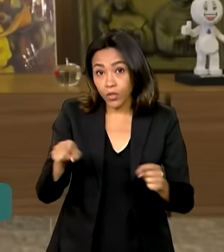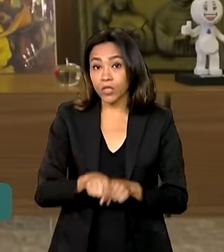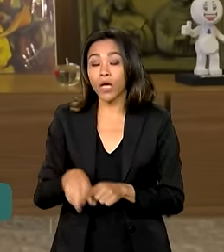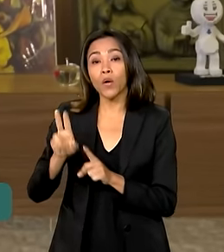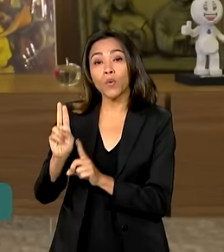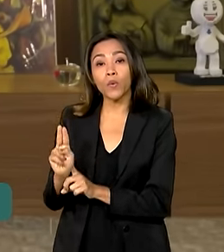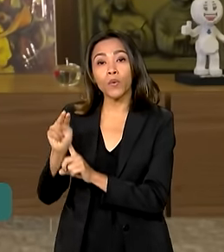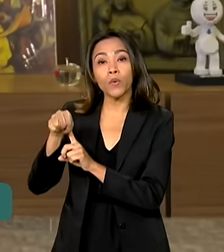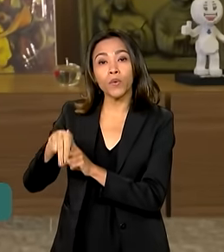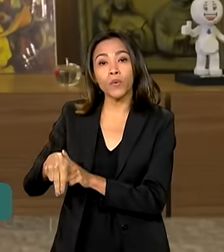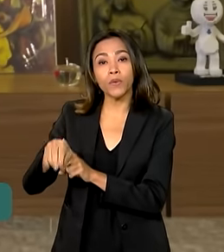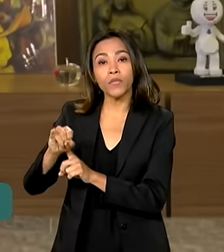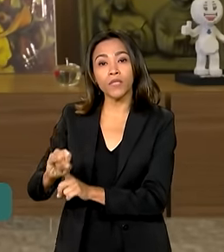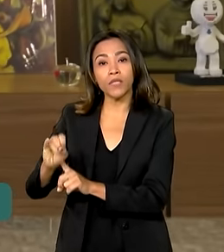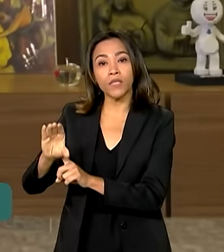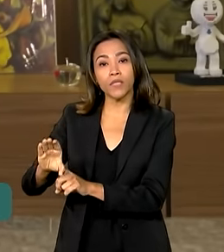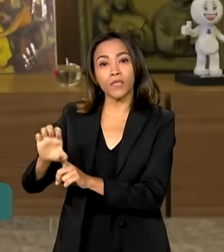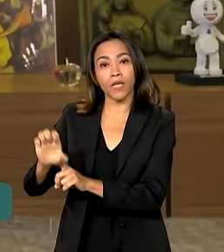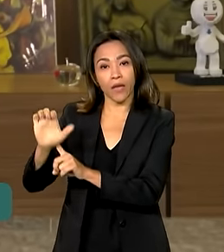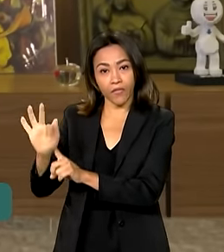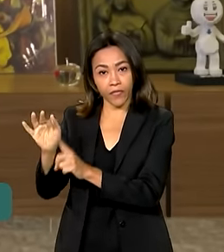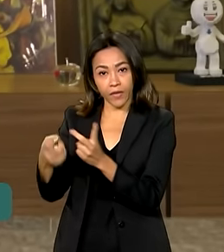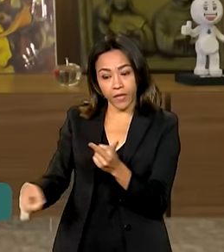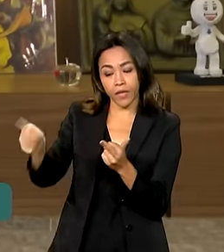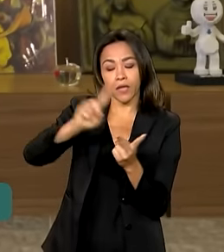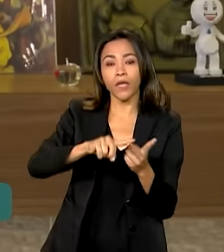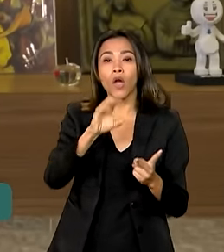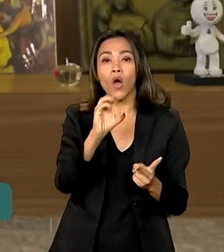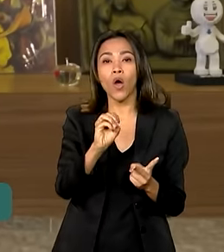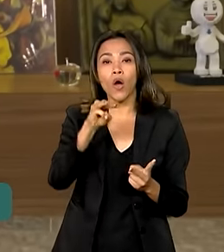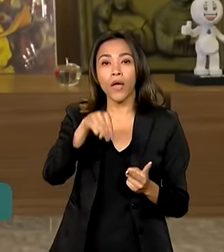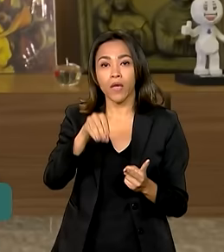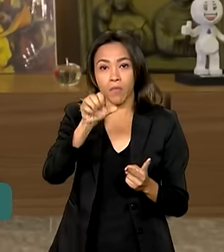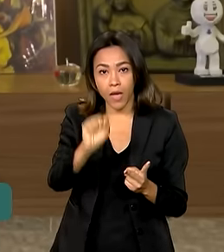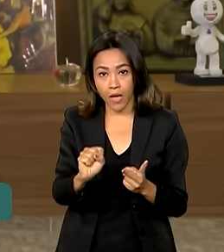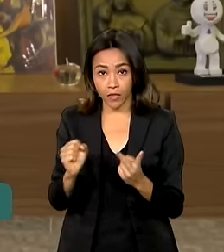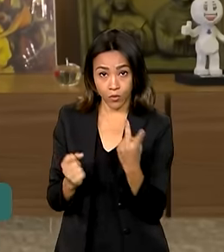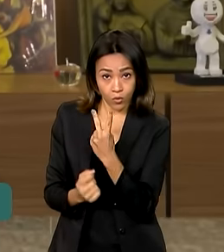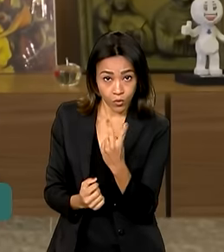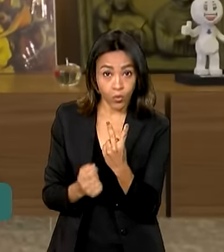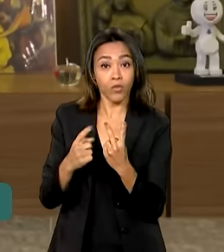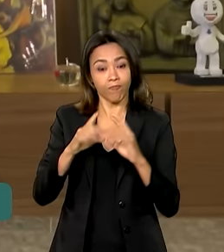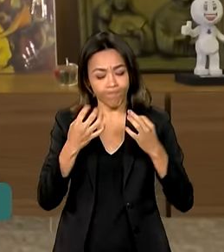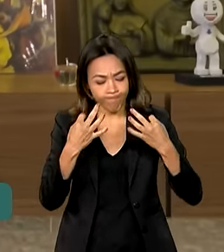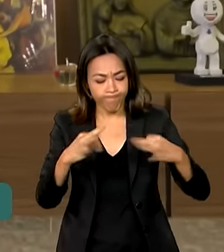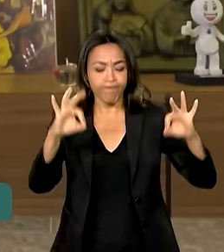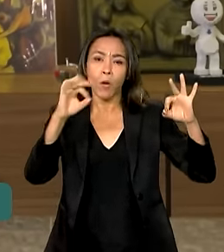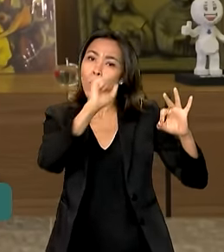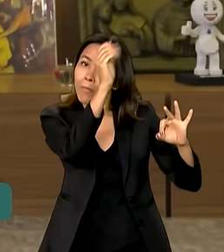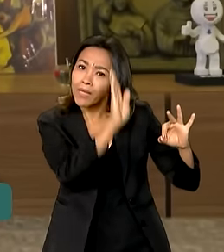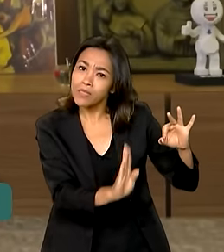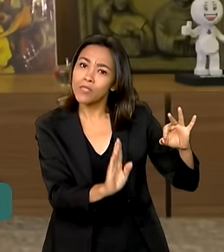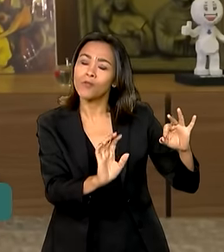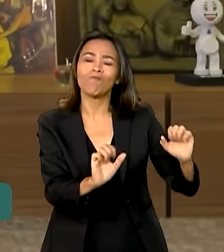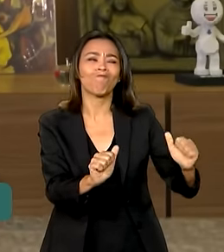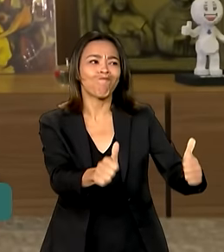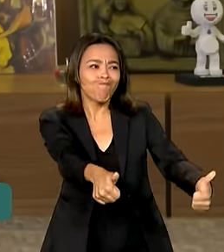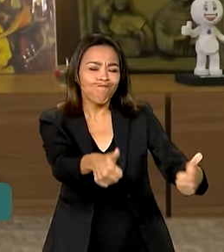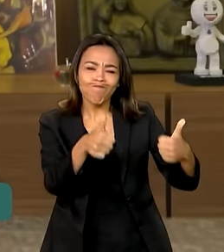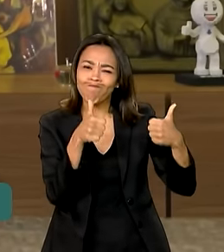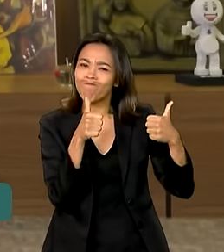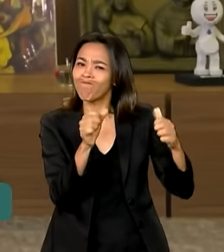e da Organização Mundial da Saúde, confirmamos que o Brasil se destacou